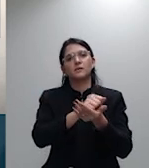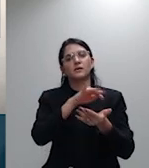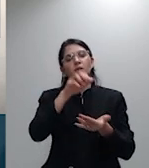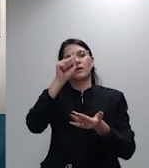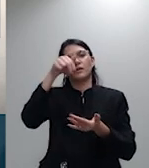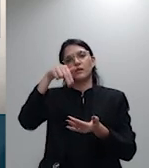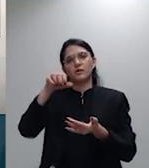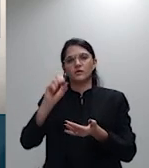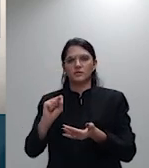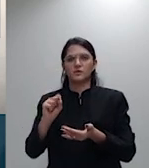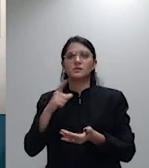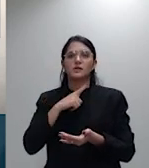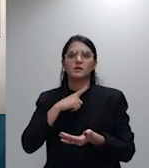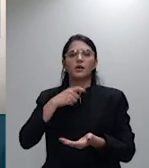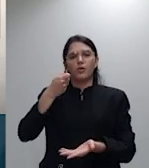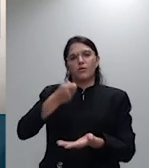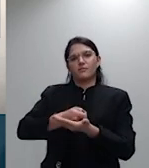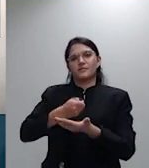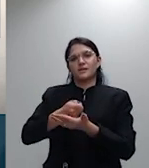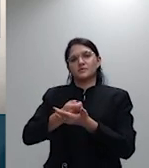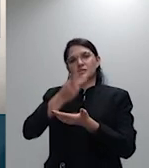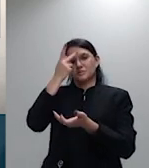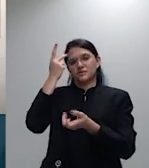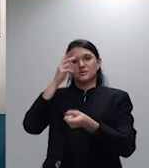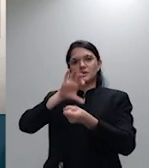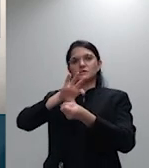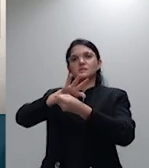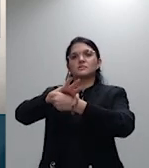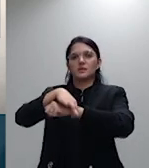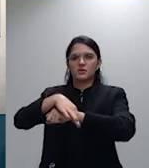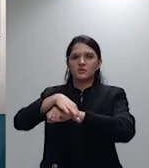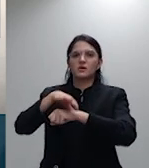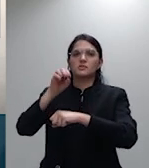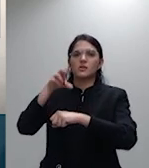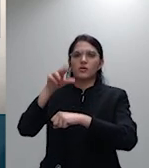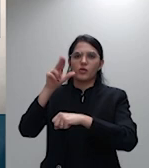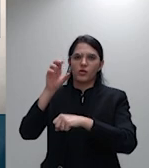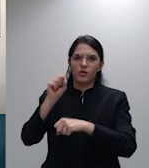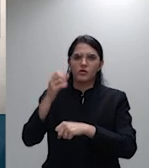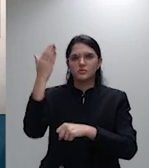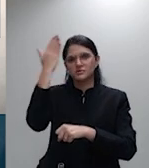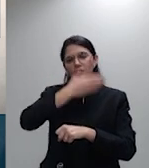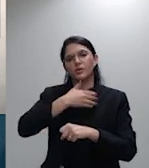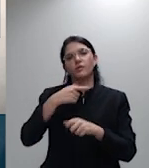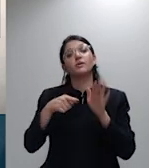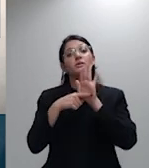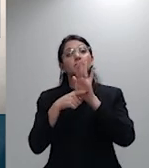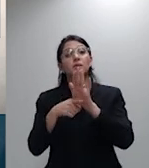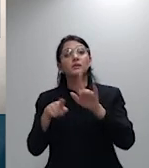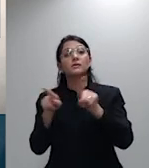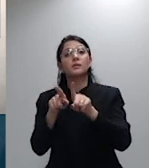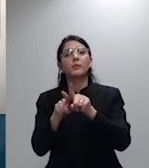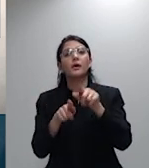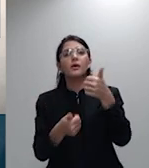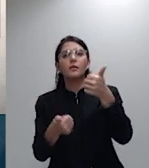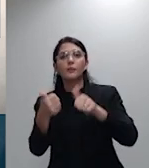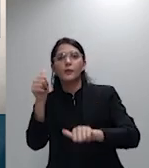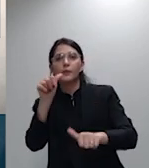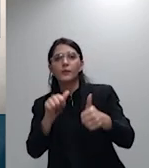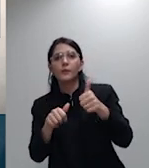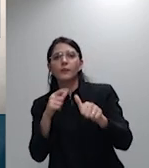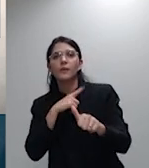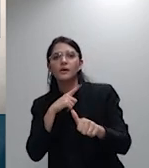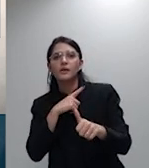do segurado de fazer o ônus da prova e a questão da perícia que pode ser deve ser na fase da instrução